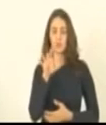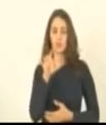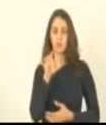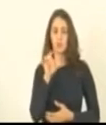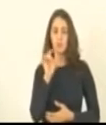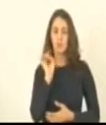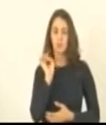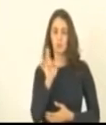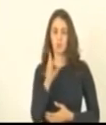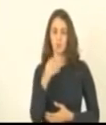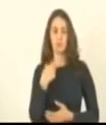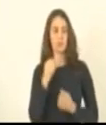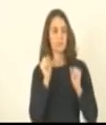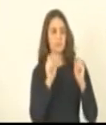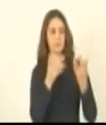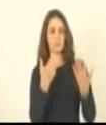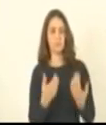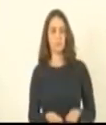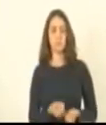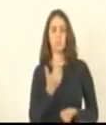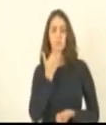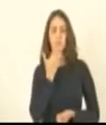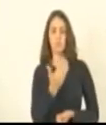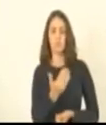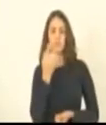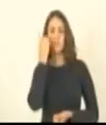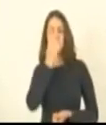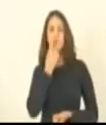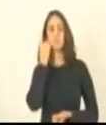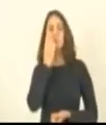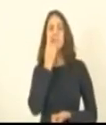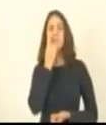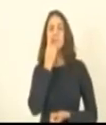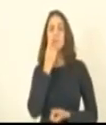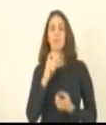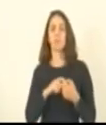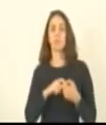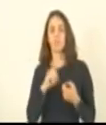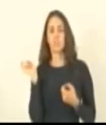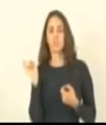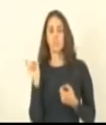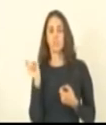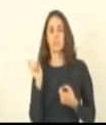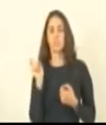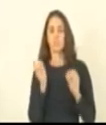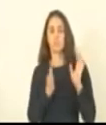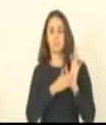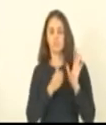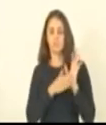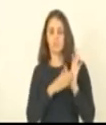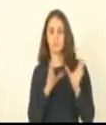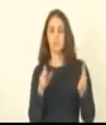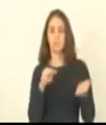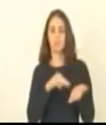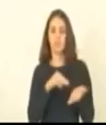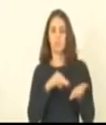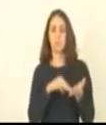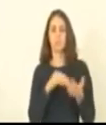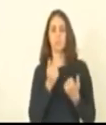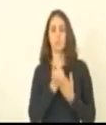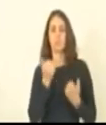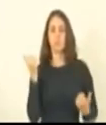acatando o pedido do deputado Zé Esmeraldo ele se desliga das indicações de membro suplente